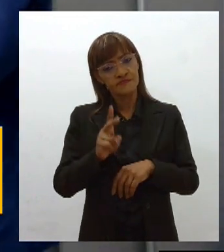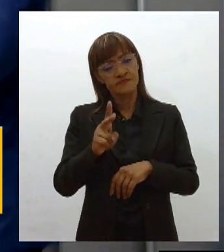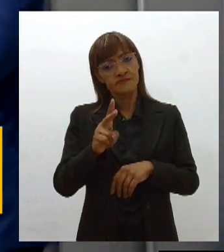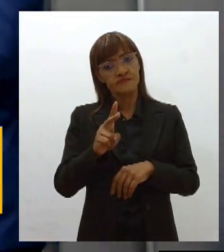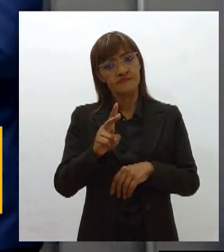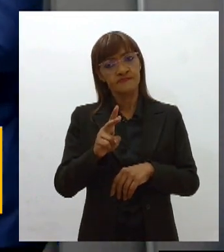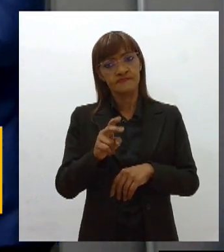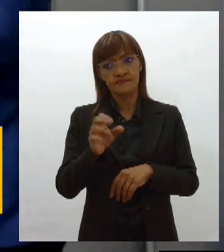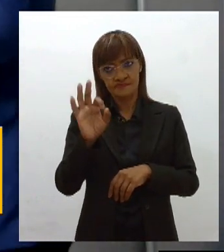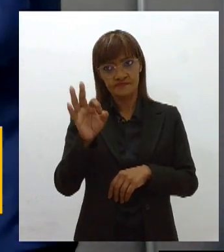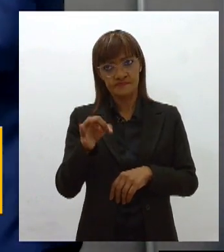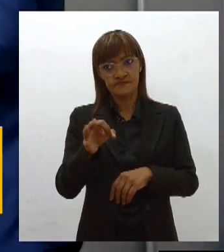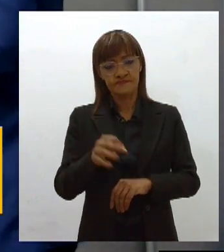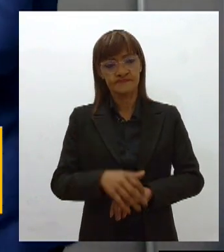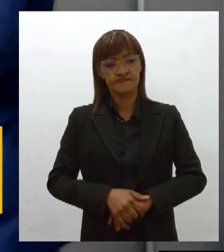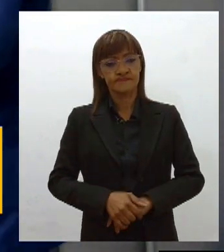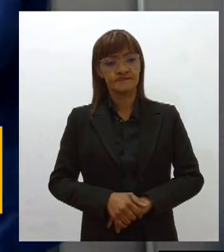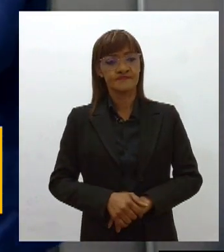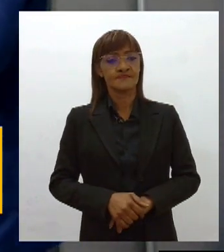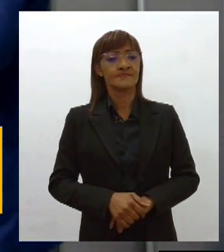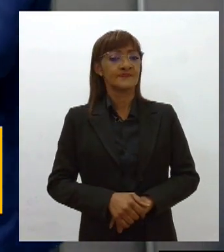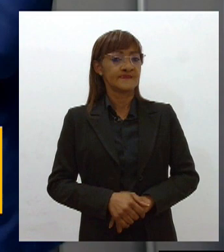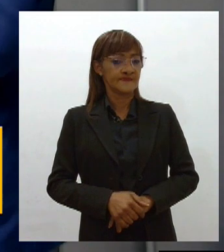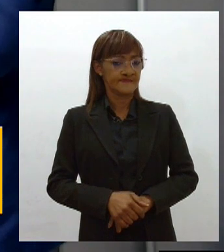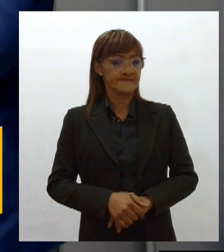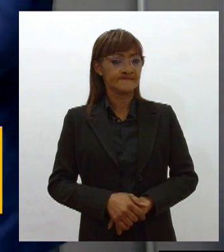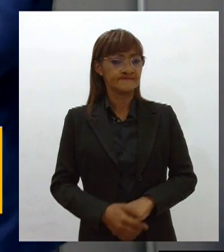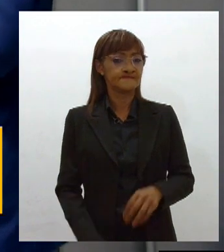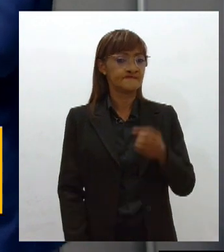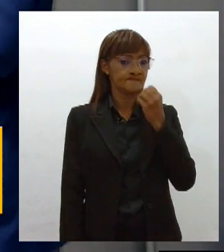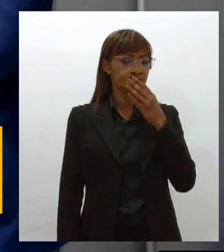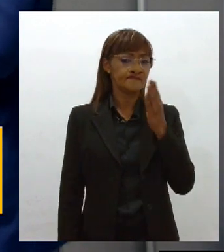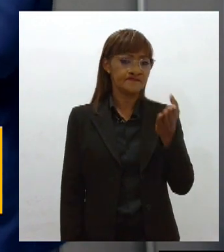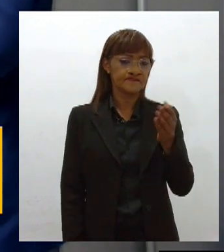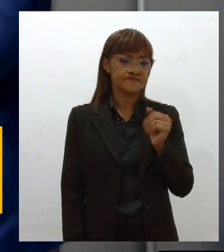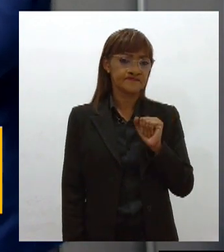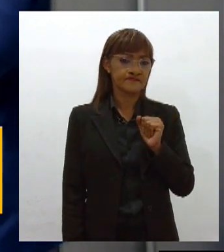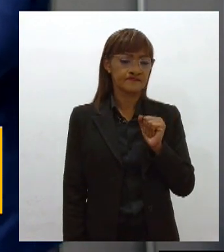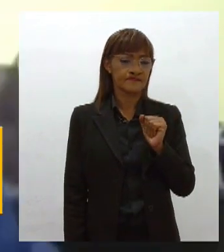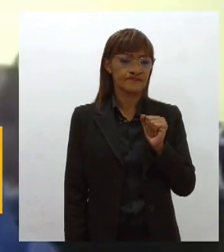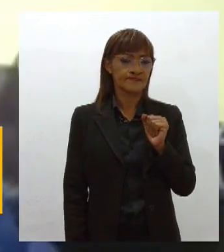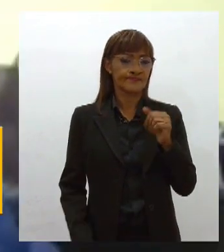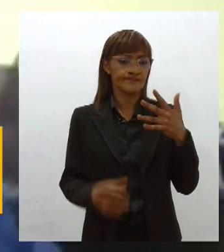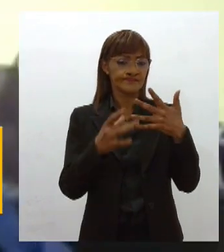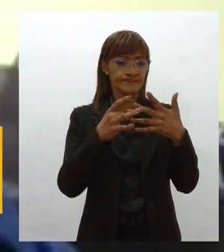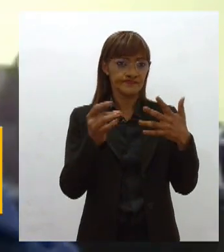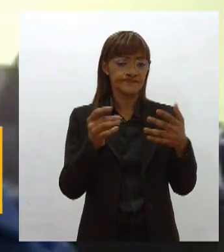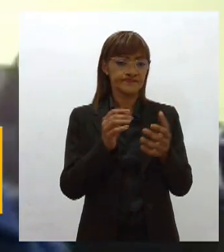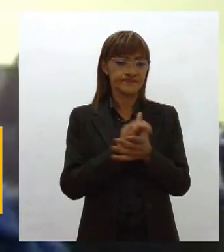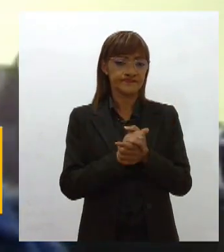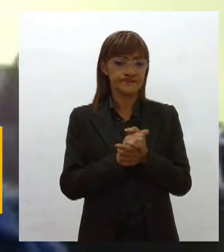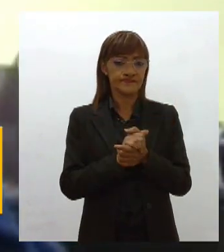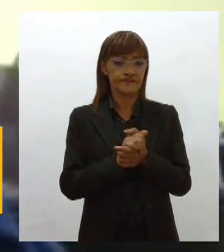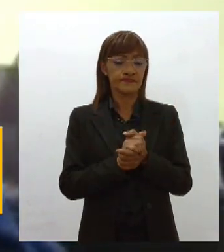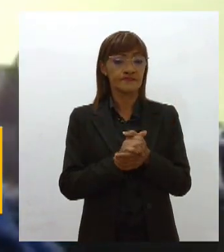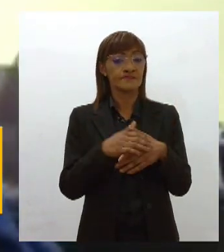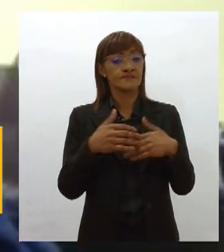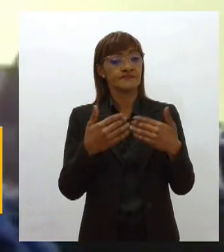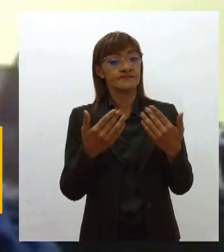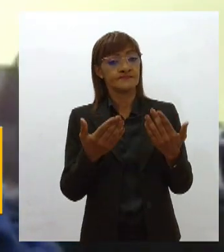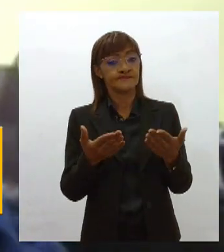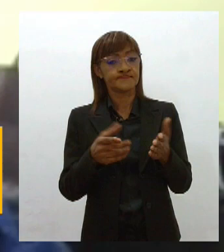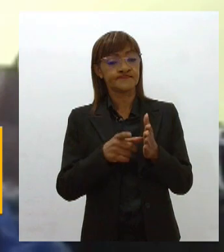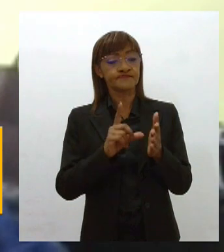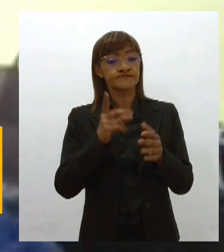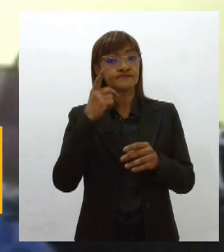isso, secretária? Pois, muito bom, Tiago, a sua análise. Como diz o deputado Zezinho, ele